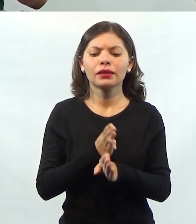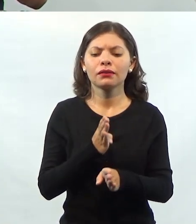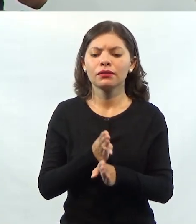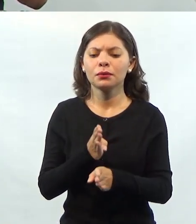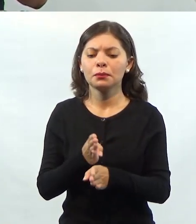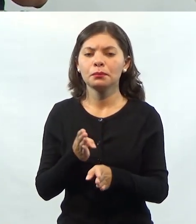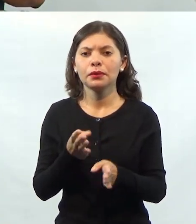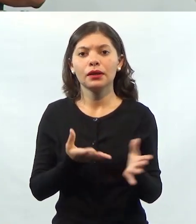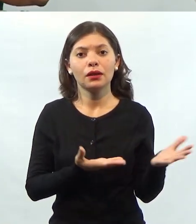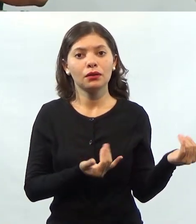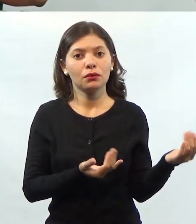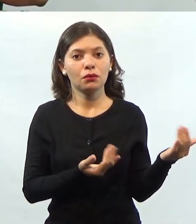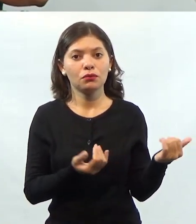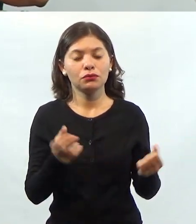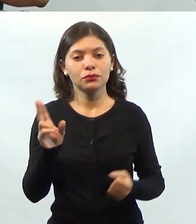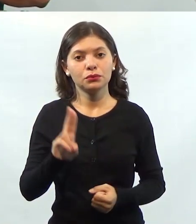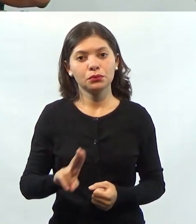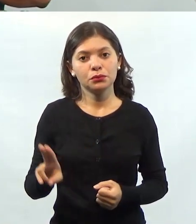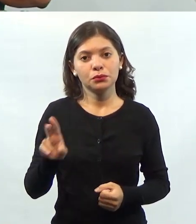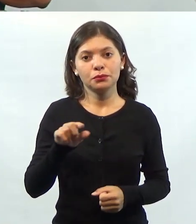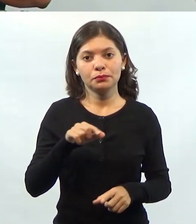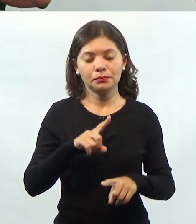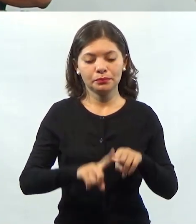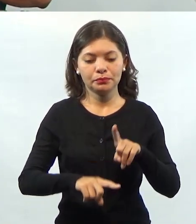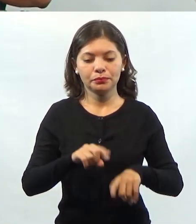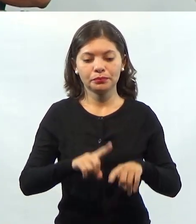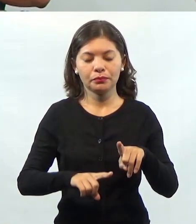descobrir novos usos para esses produtos,